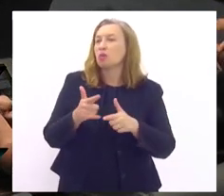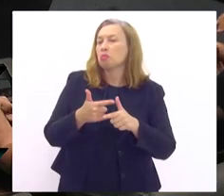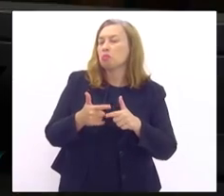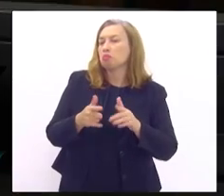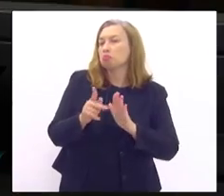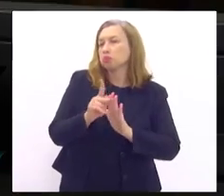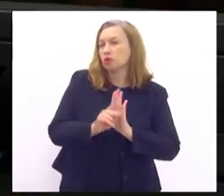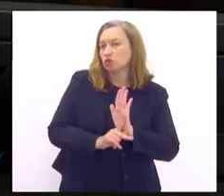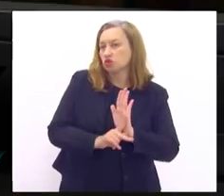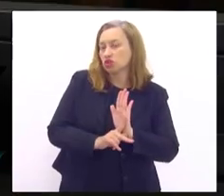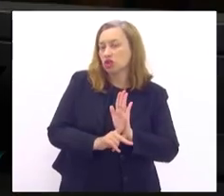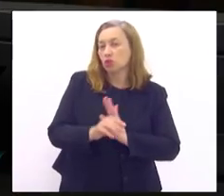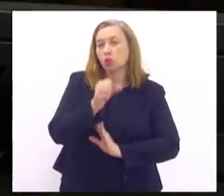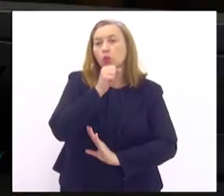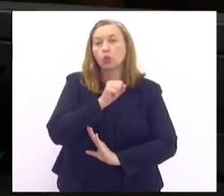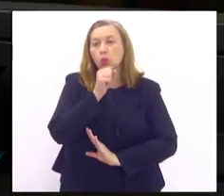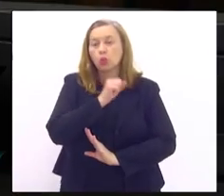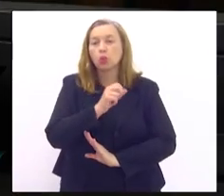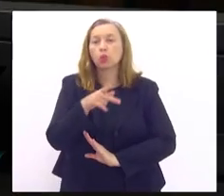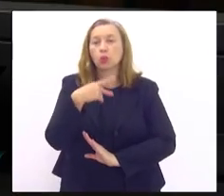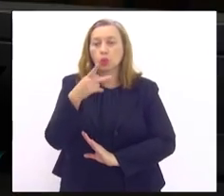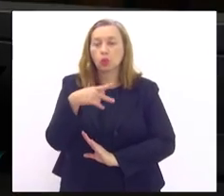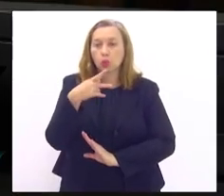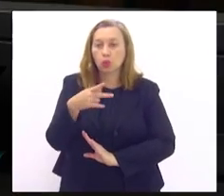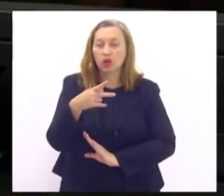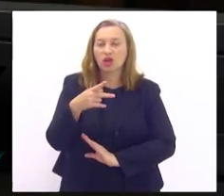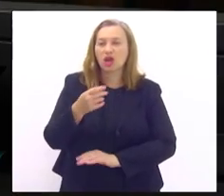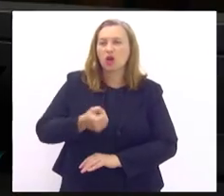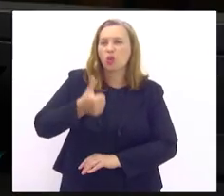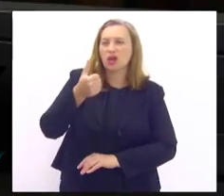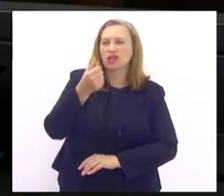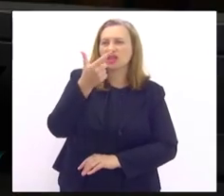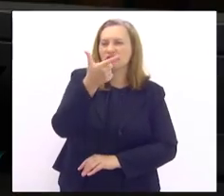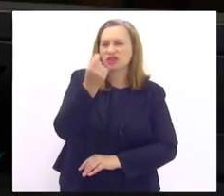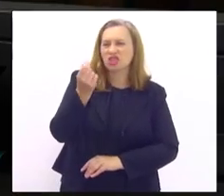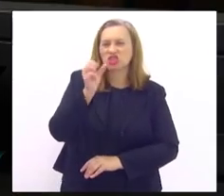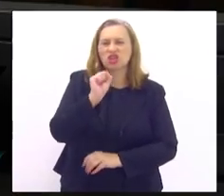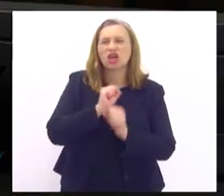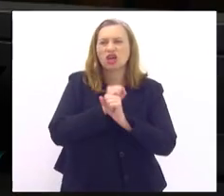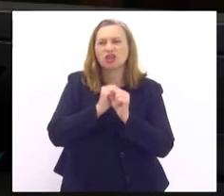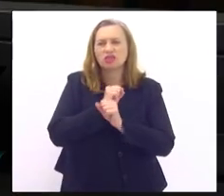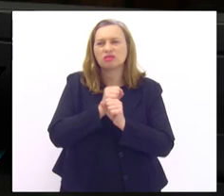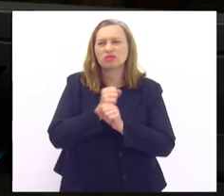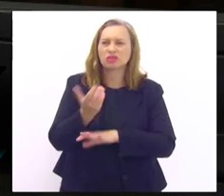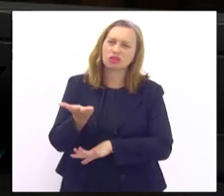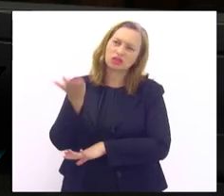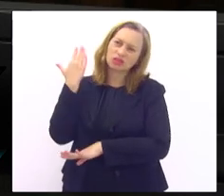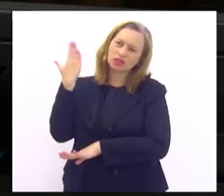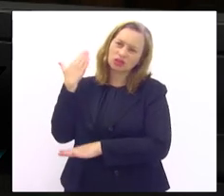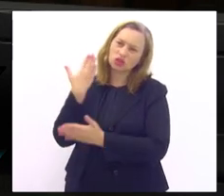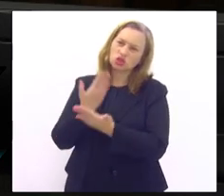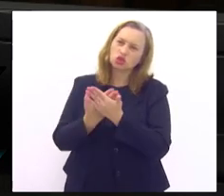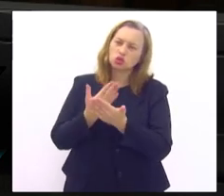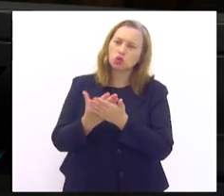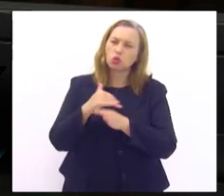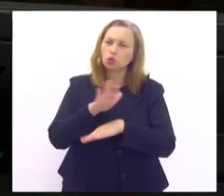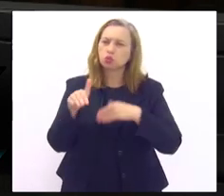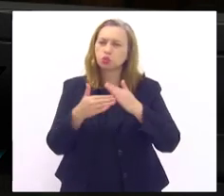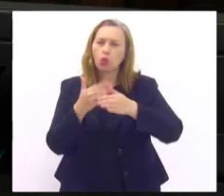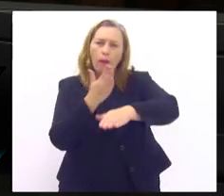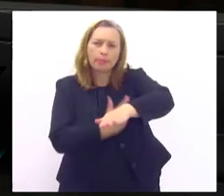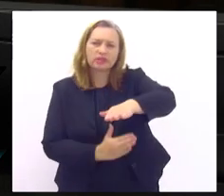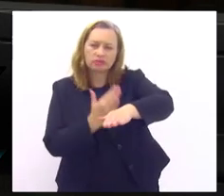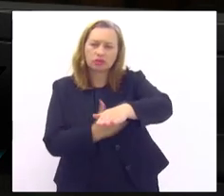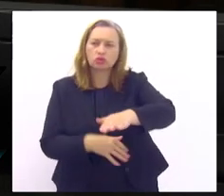mencionei um estudo feito pela cirurgia vascular há quase 20 anos atrás que estudou todas as amputações foram feitas no Rio de